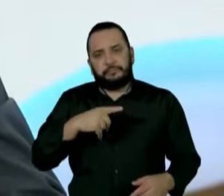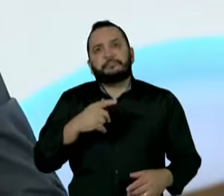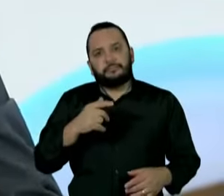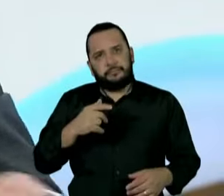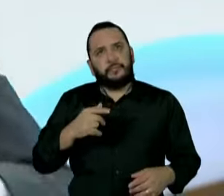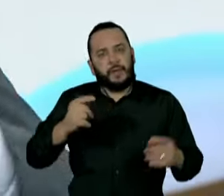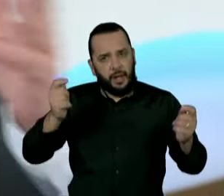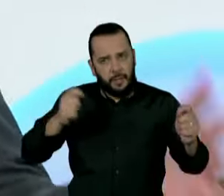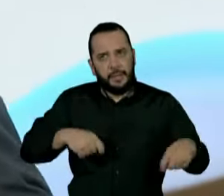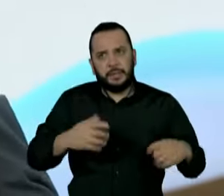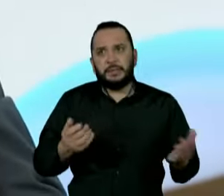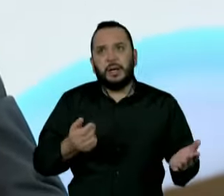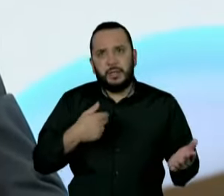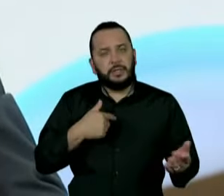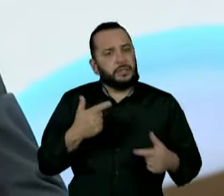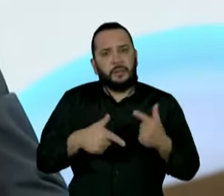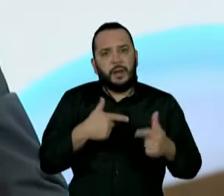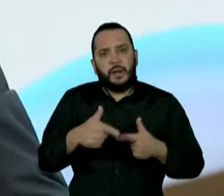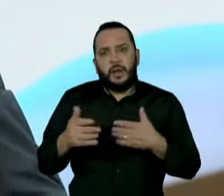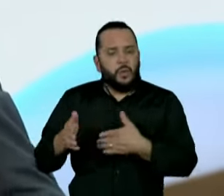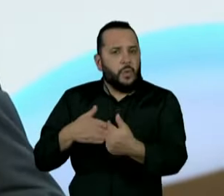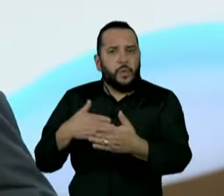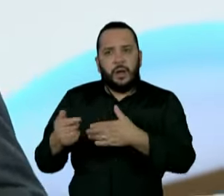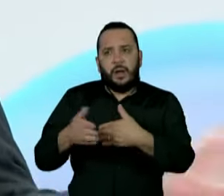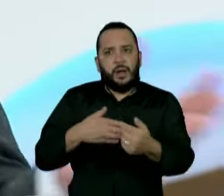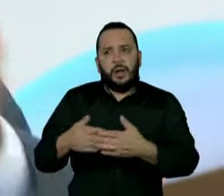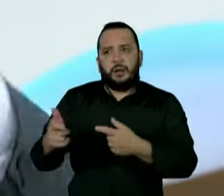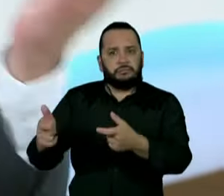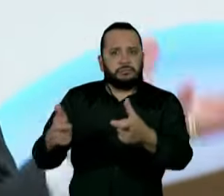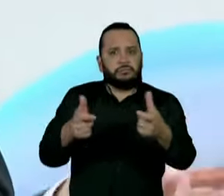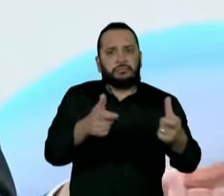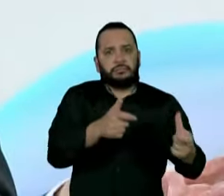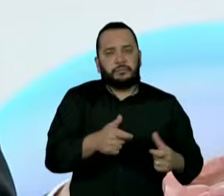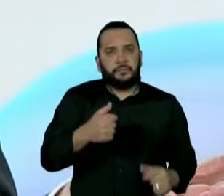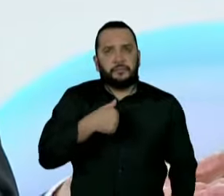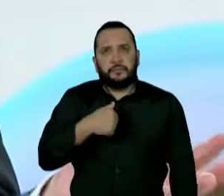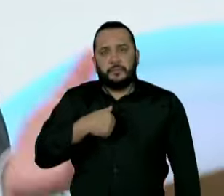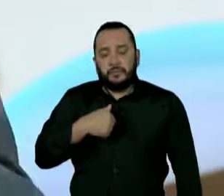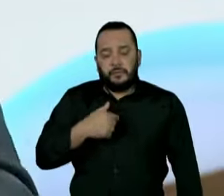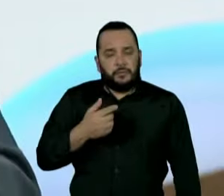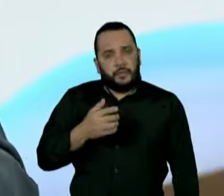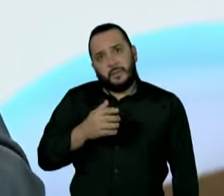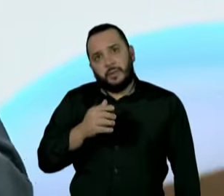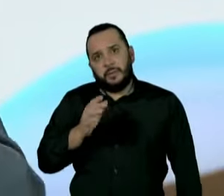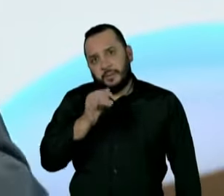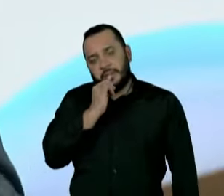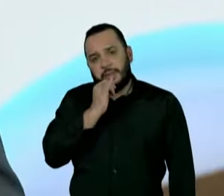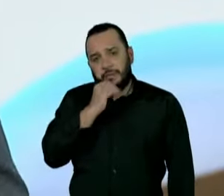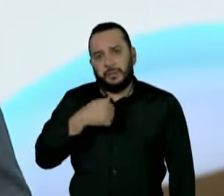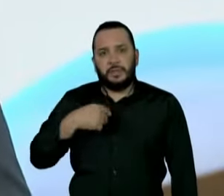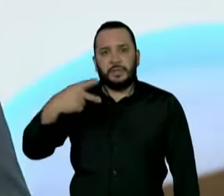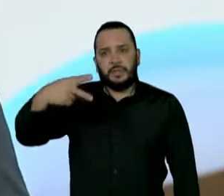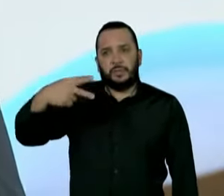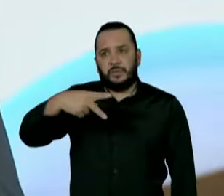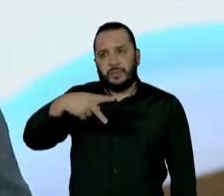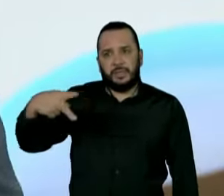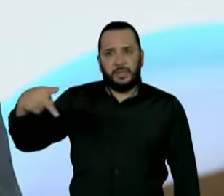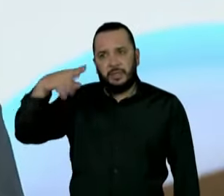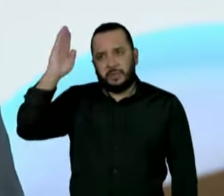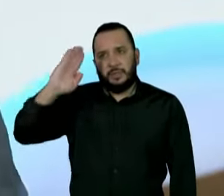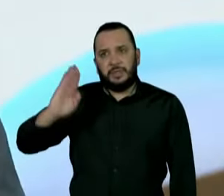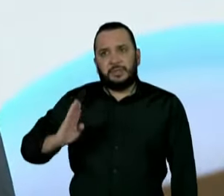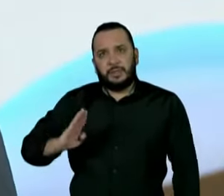capacidade de estar em qualquer função. Então, na condição de vice-presidente da República, você não vai determinar uma,